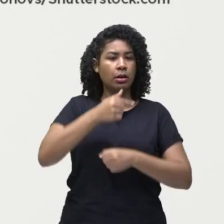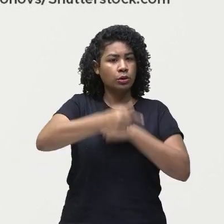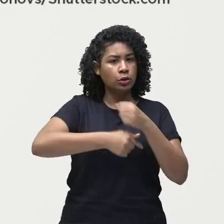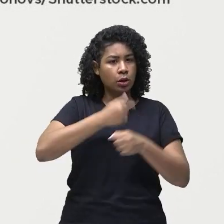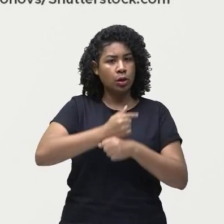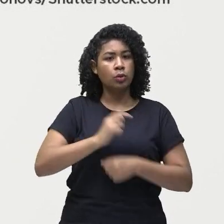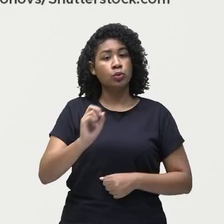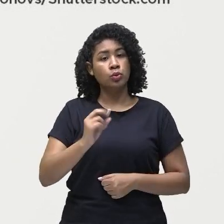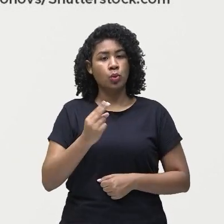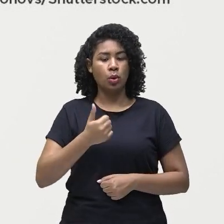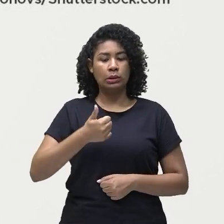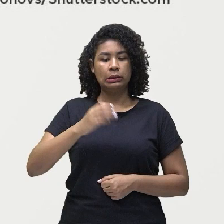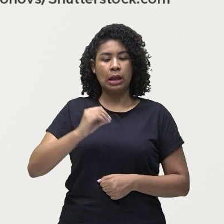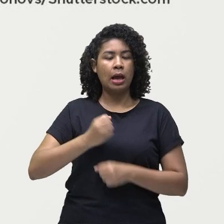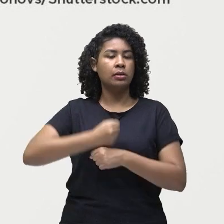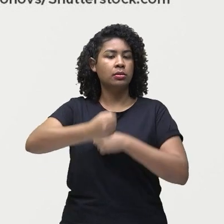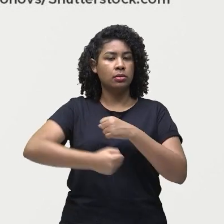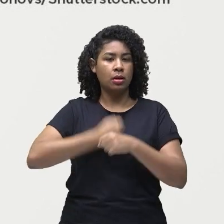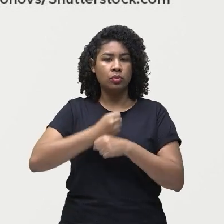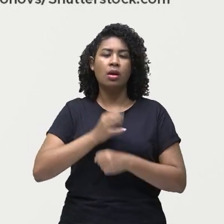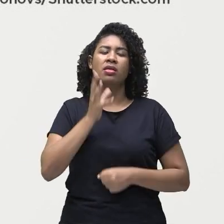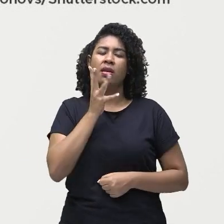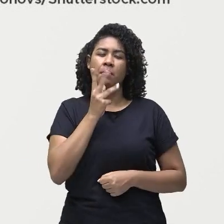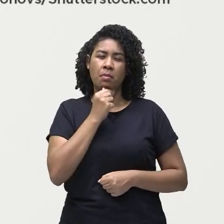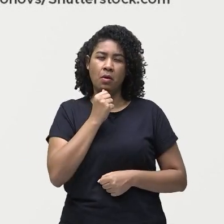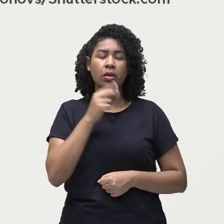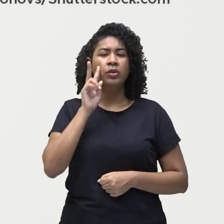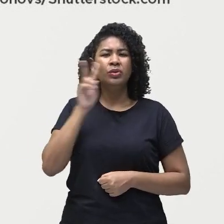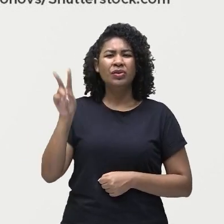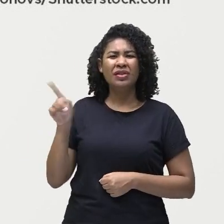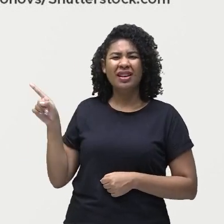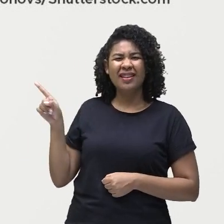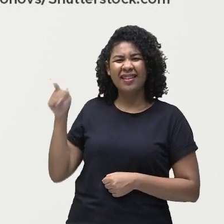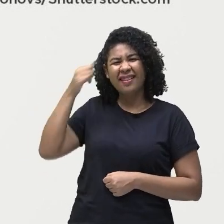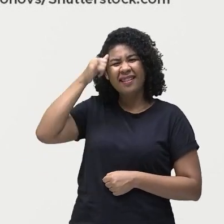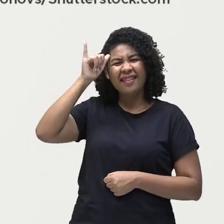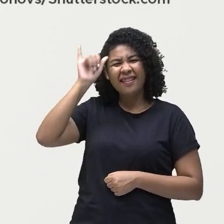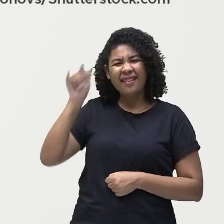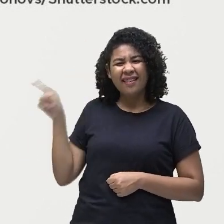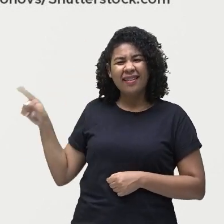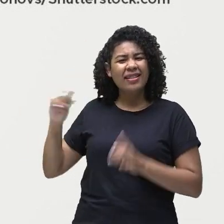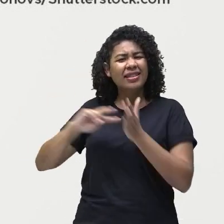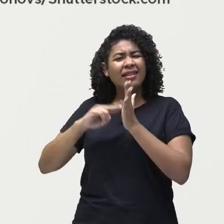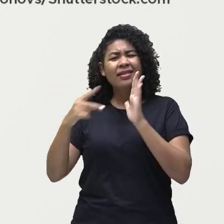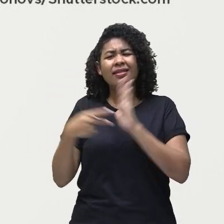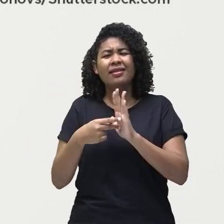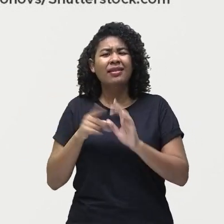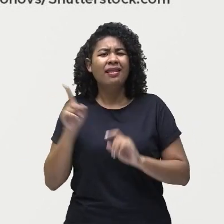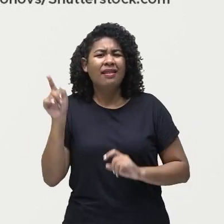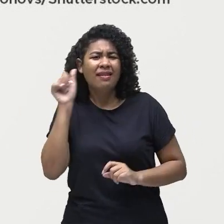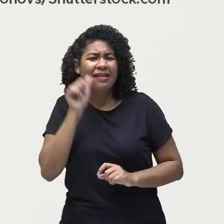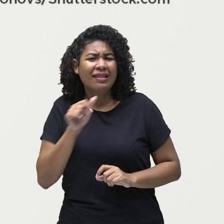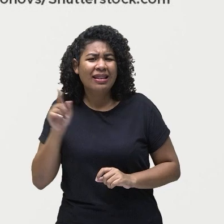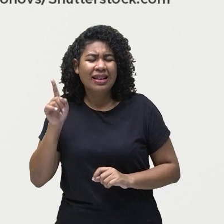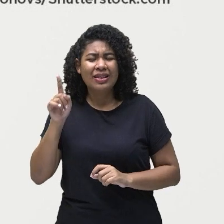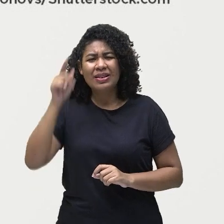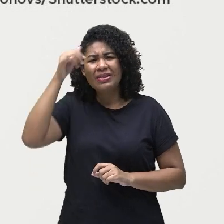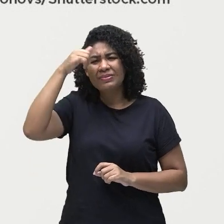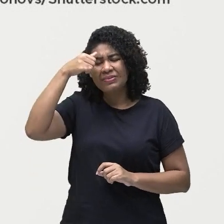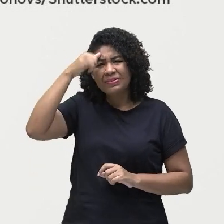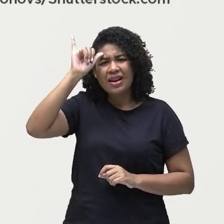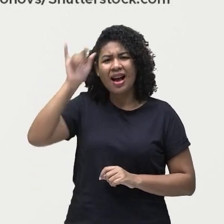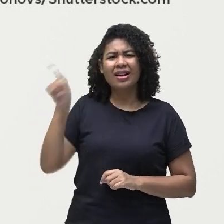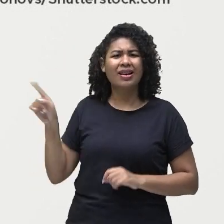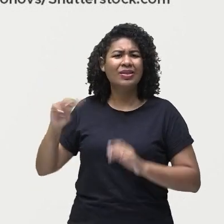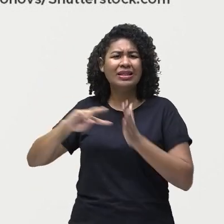tem umas vacas. E aí vocês podem perguntar à professora o que tem a ver as vacas com a produção